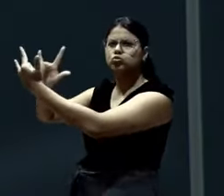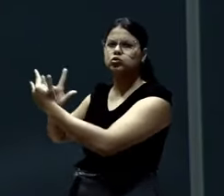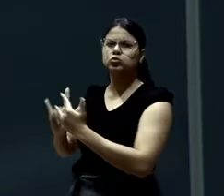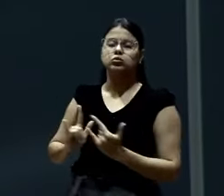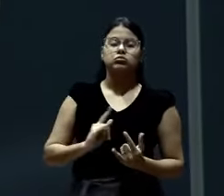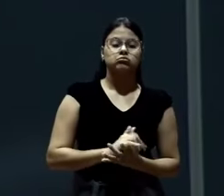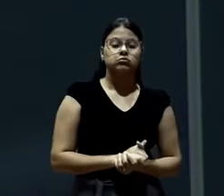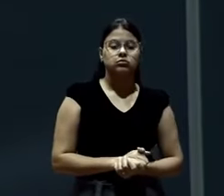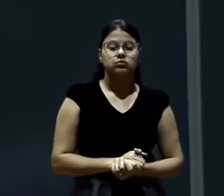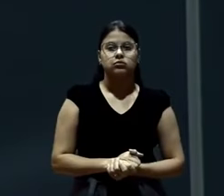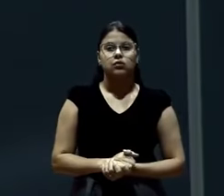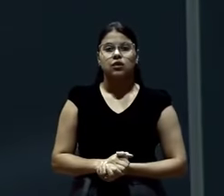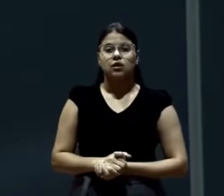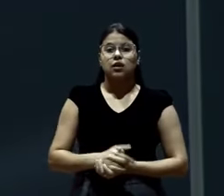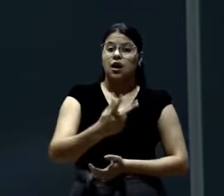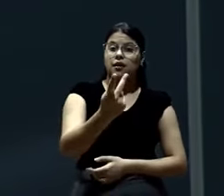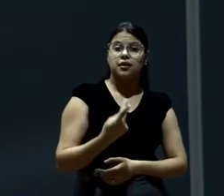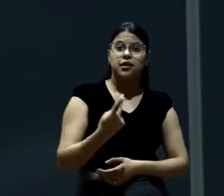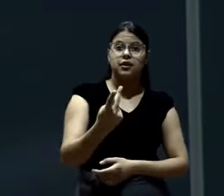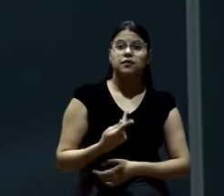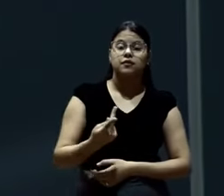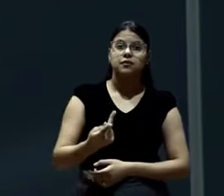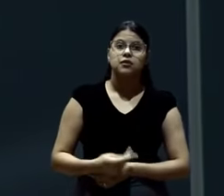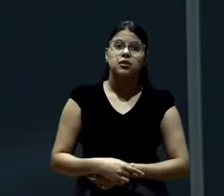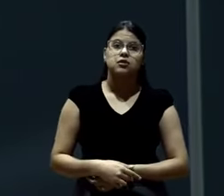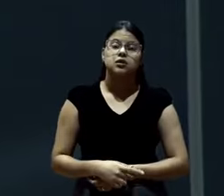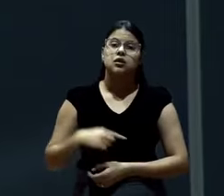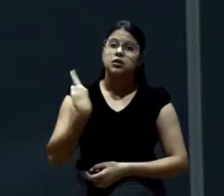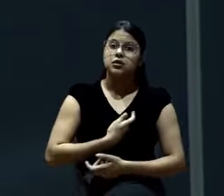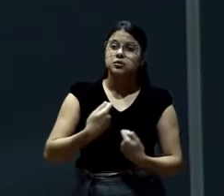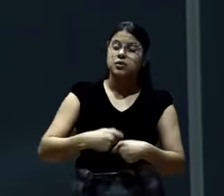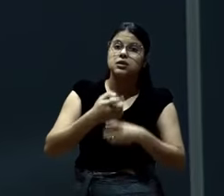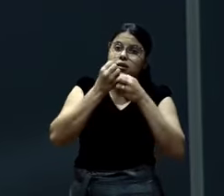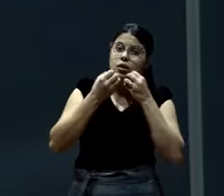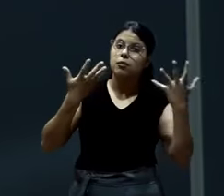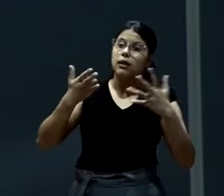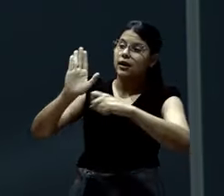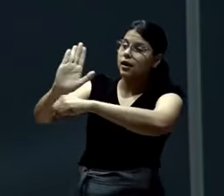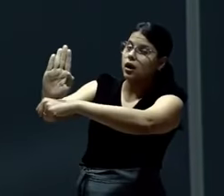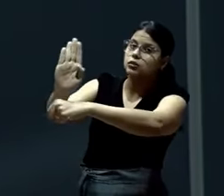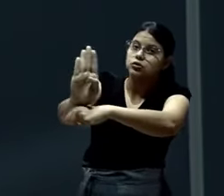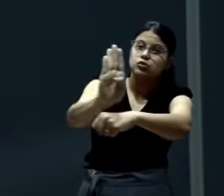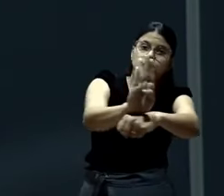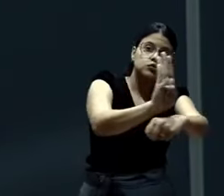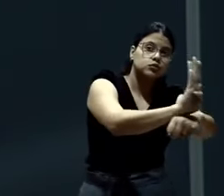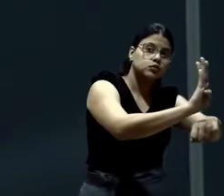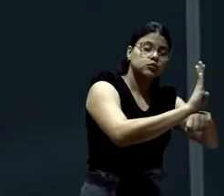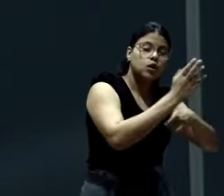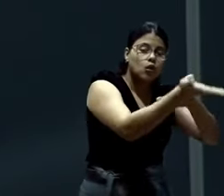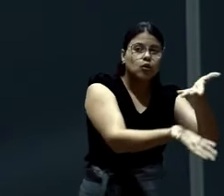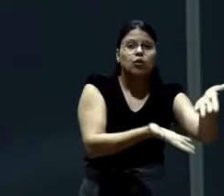E eu e você nós temos que entender. É fazer o bem ao quê? A pessoas. E fazer o bem é